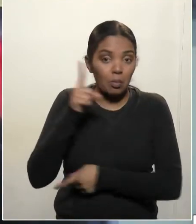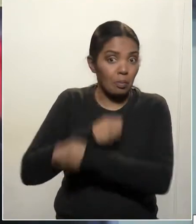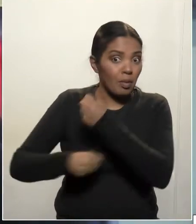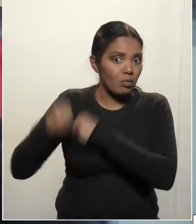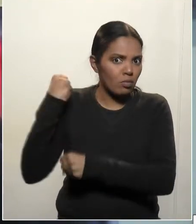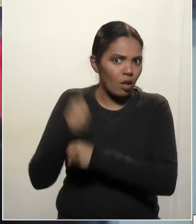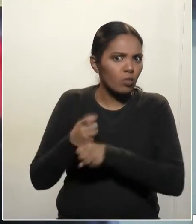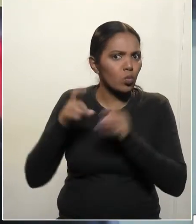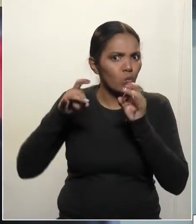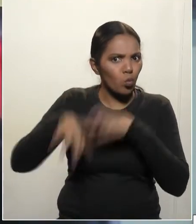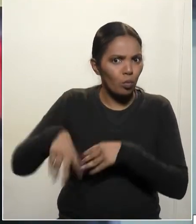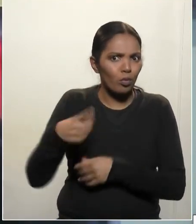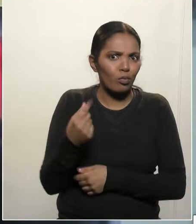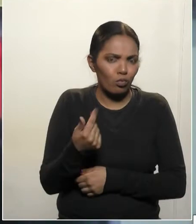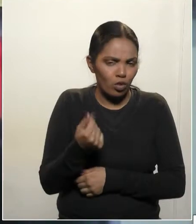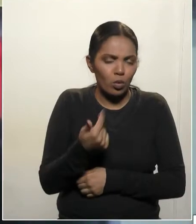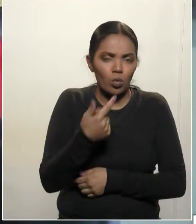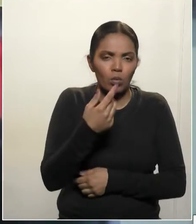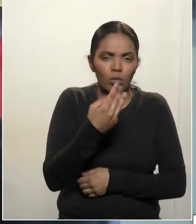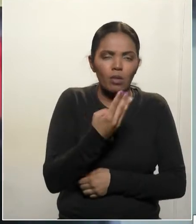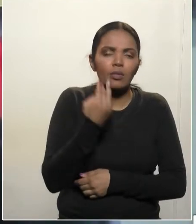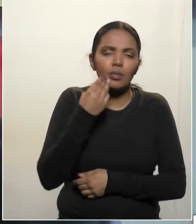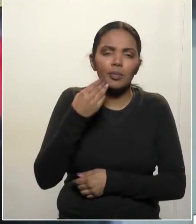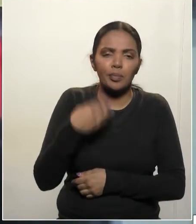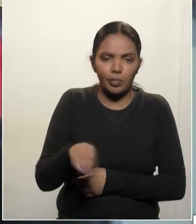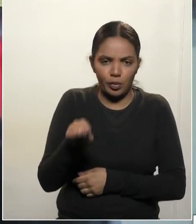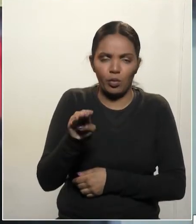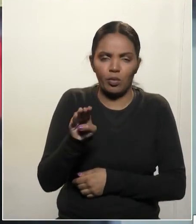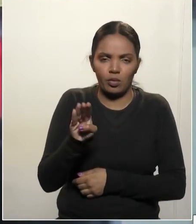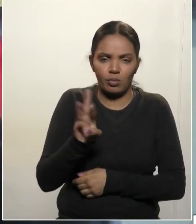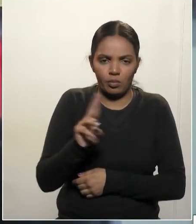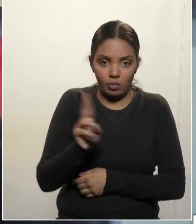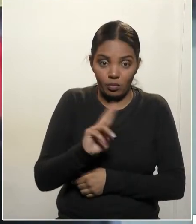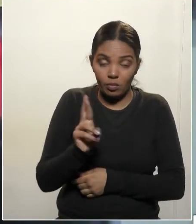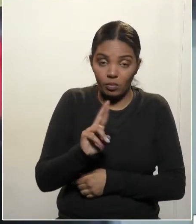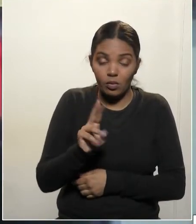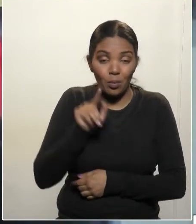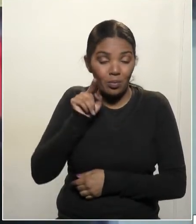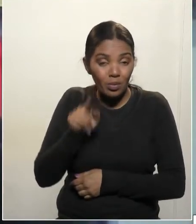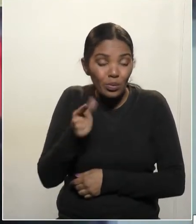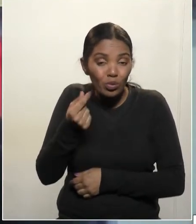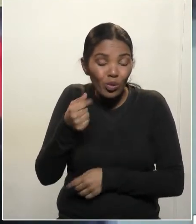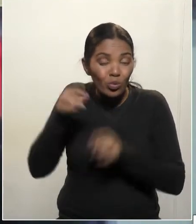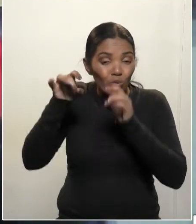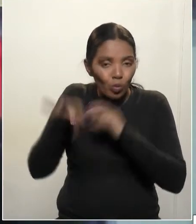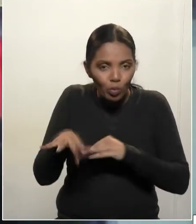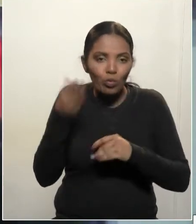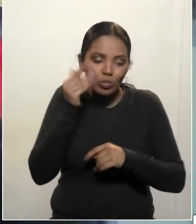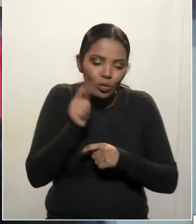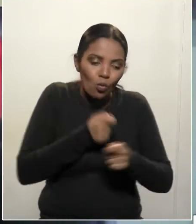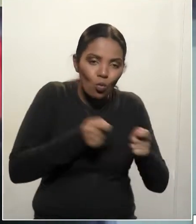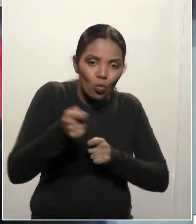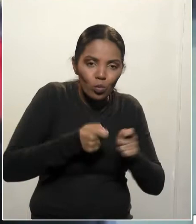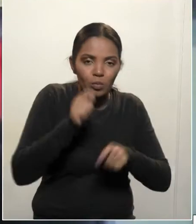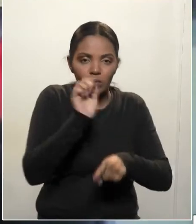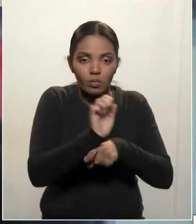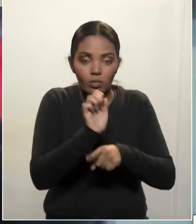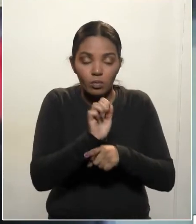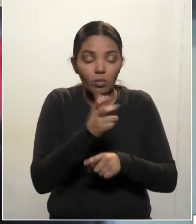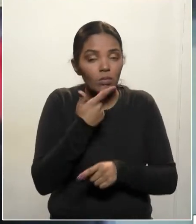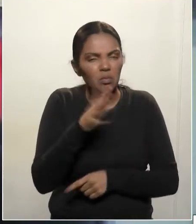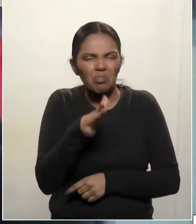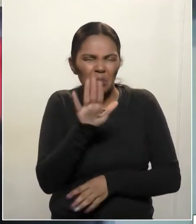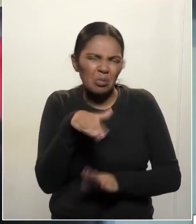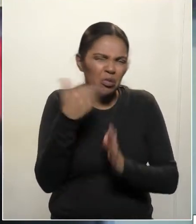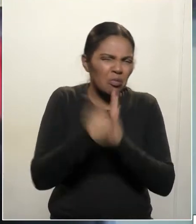passado, em 2019, foram os que, foi o que manteve até agora o Estado com relativa tranquilidade. O déficit esse ano é